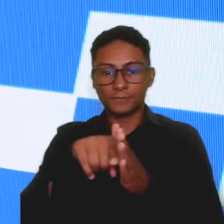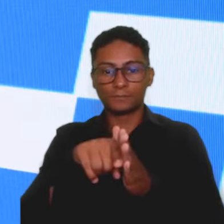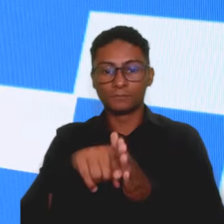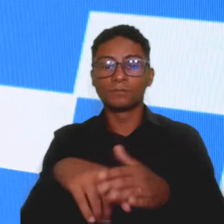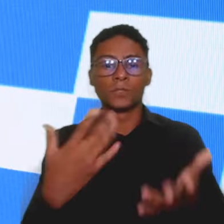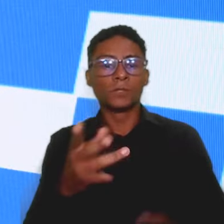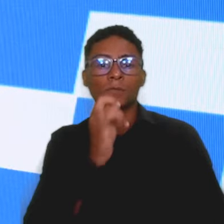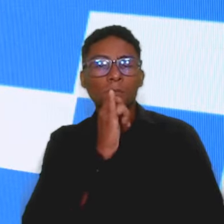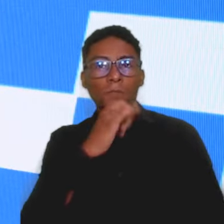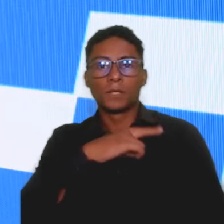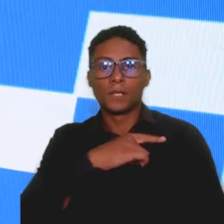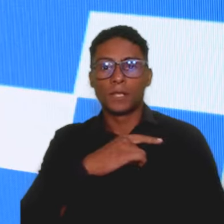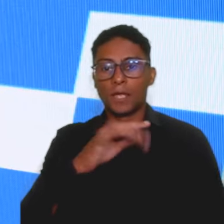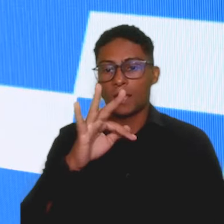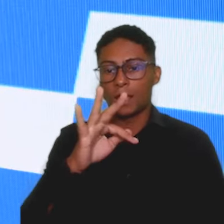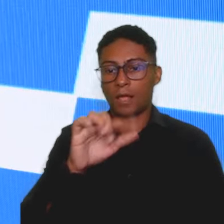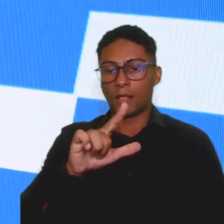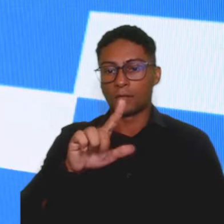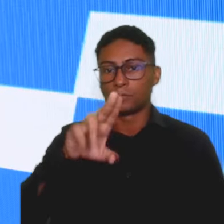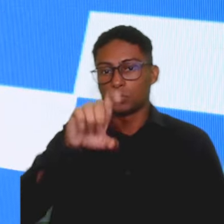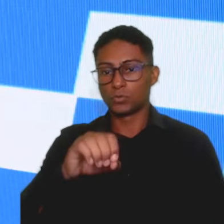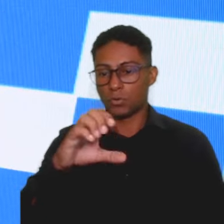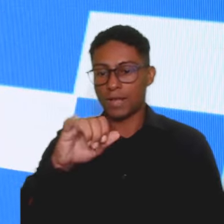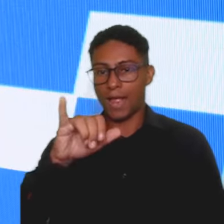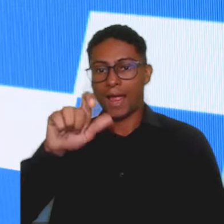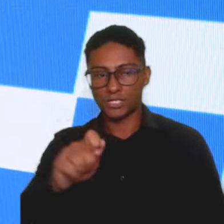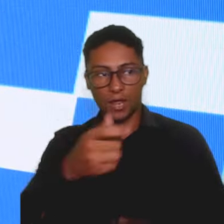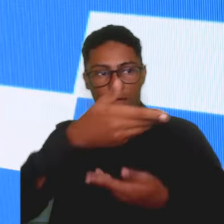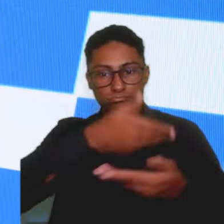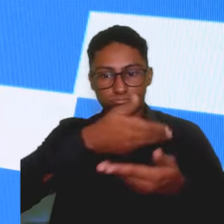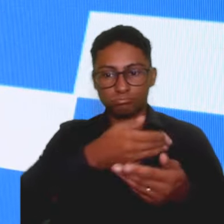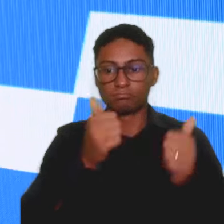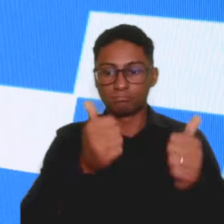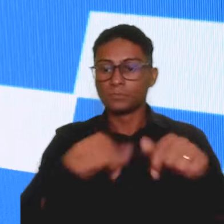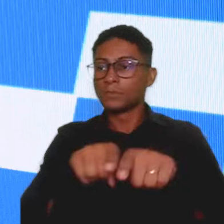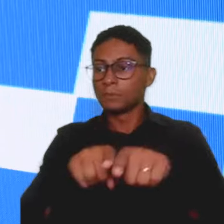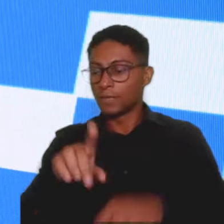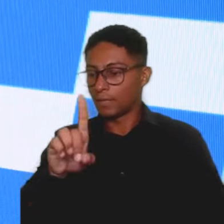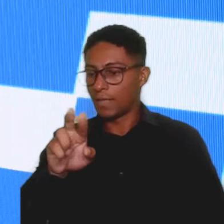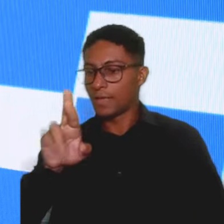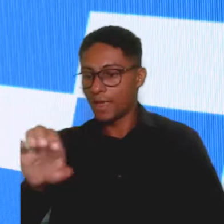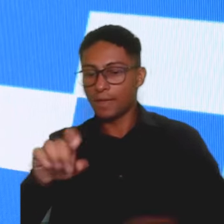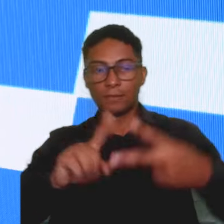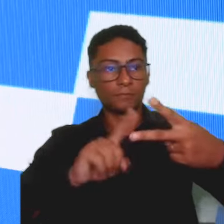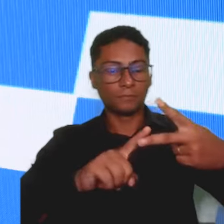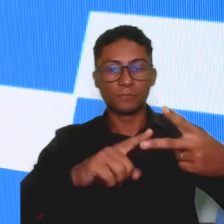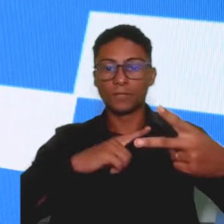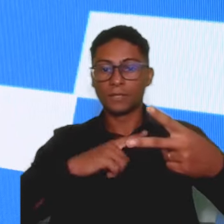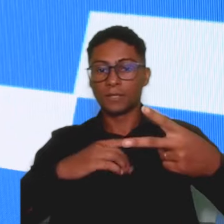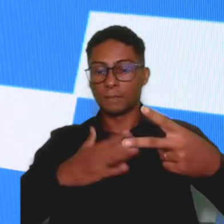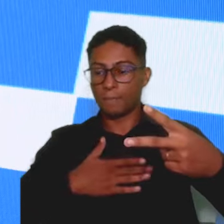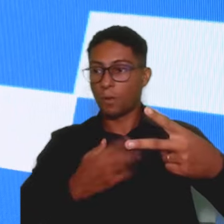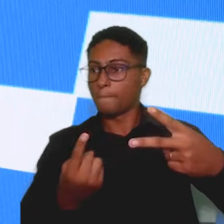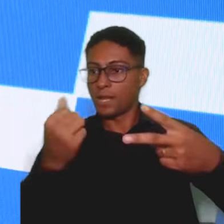então, eu tenho a ferramenta do fluxo de caixa, eu tenho a ferramenta de demonstrativo de resultado, eu tenho lá a estruturação